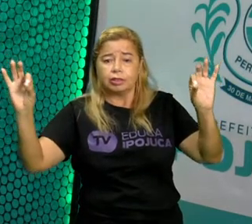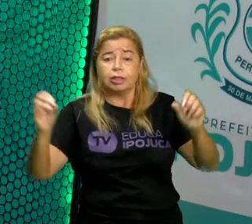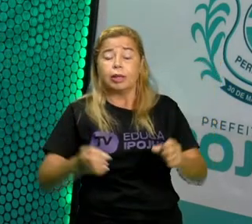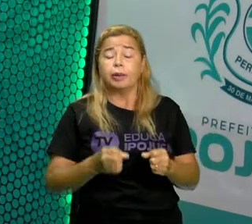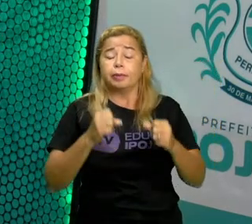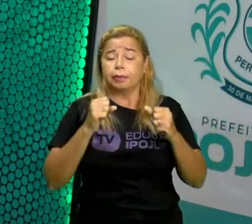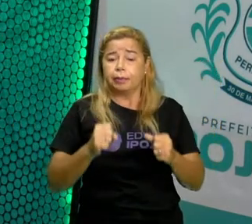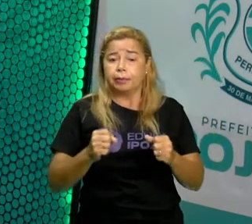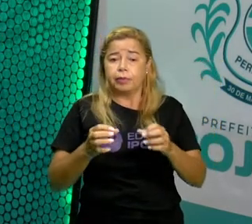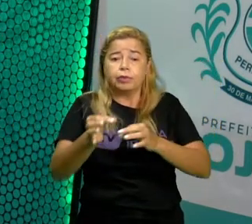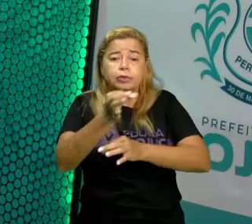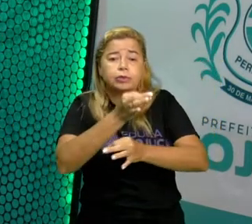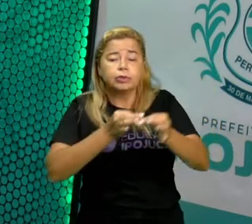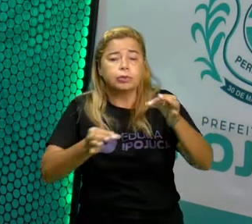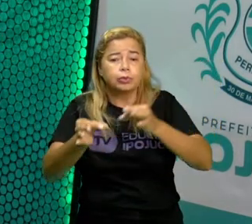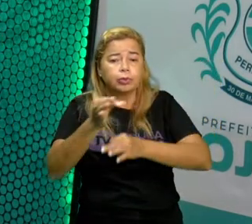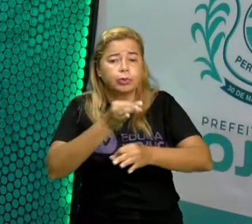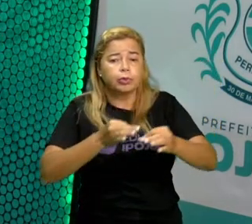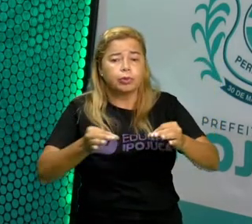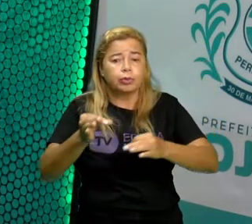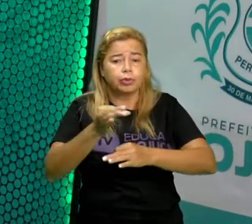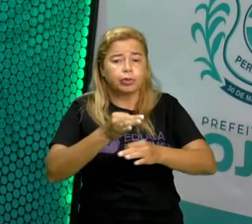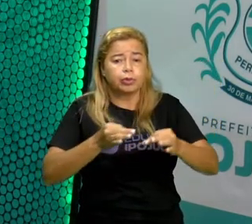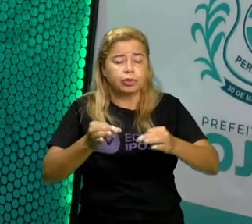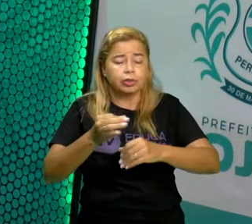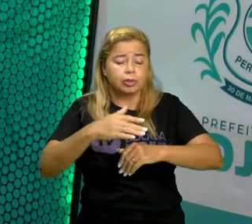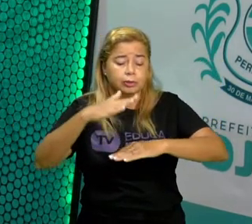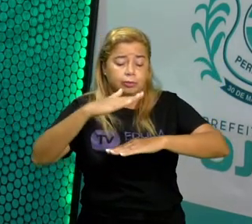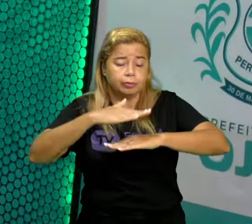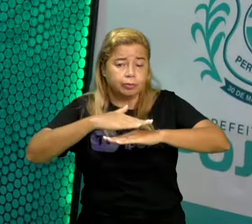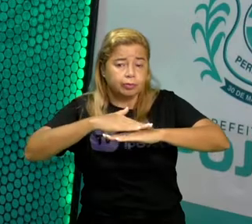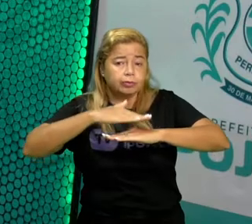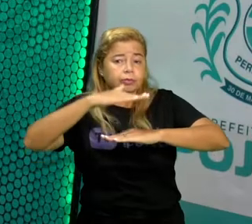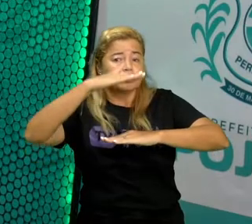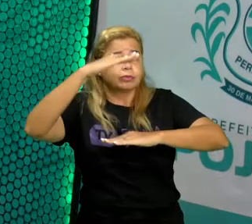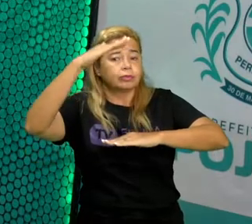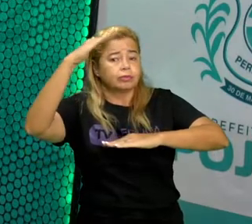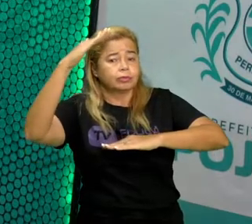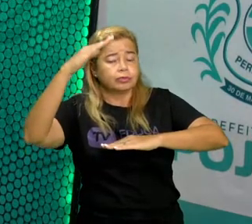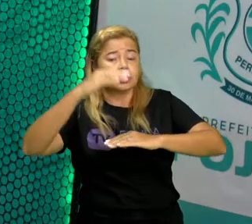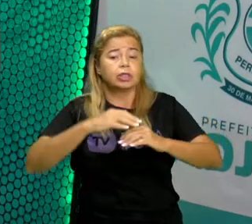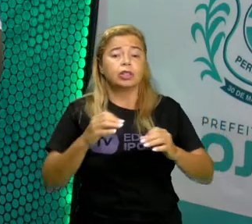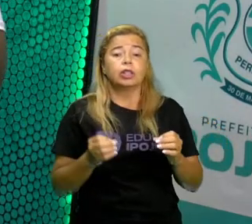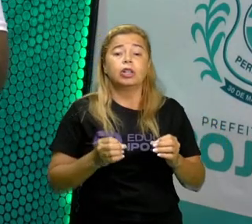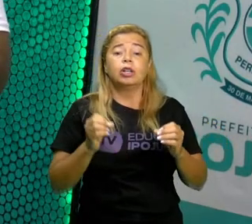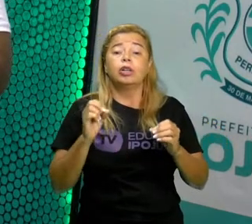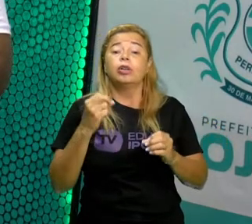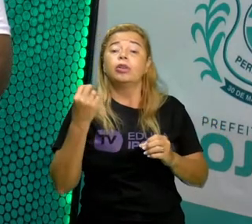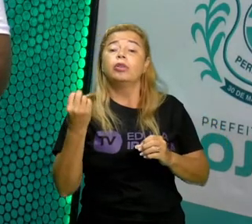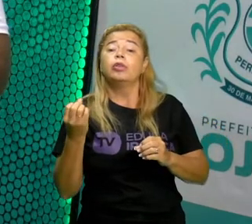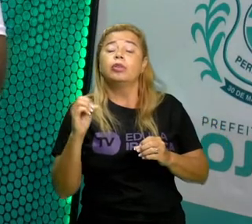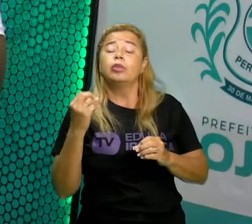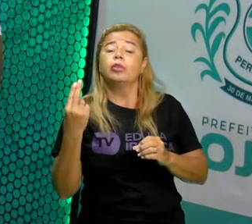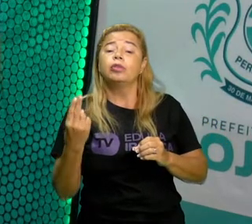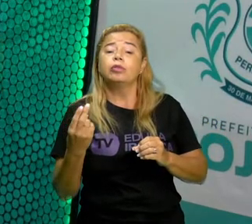crescente, do menor para o maior. Ou pode estar em ordem